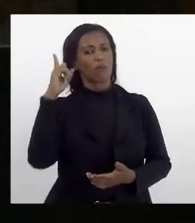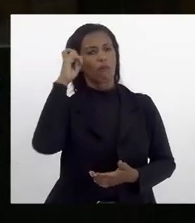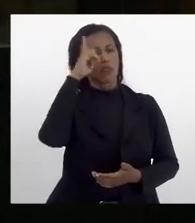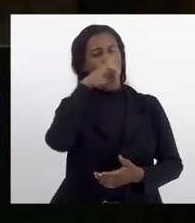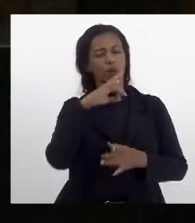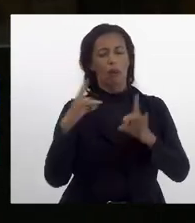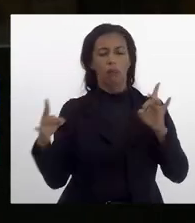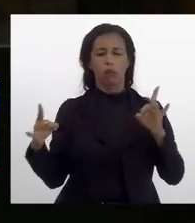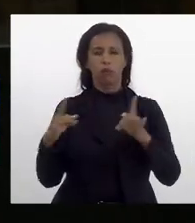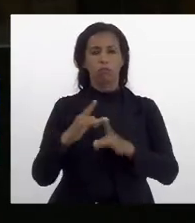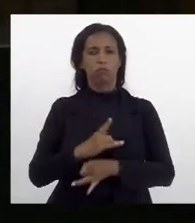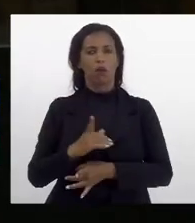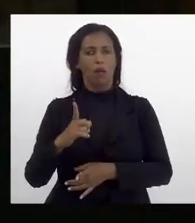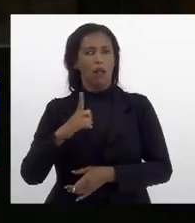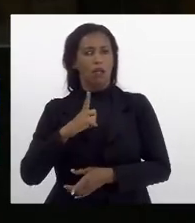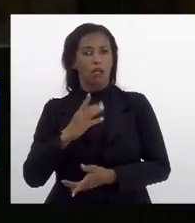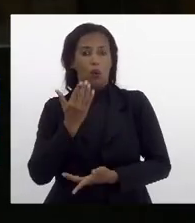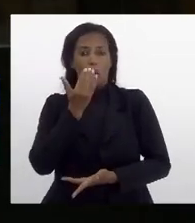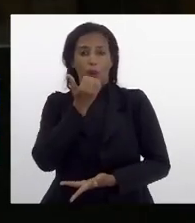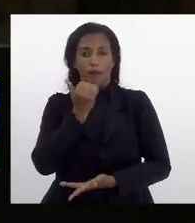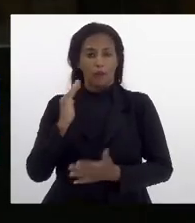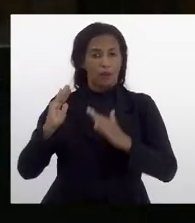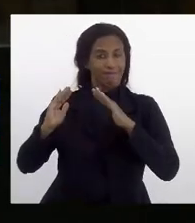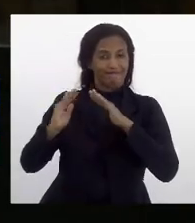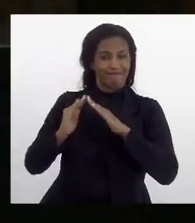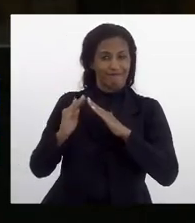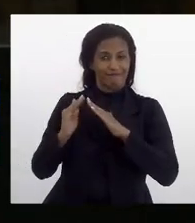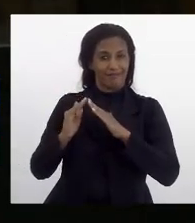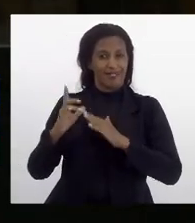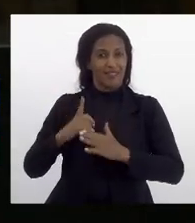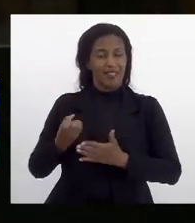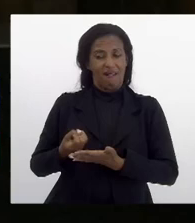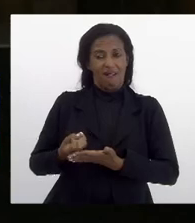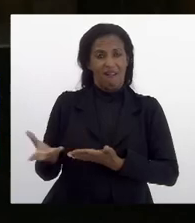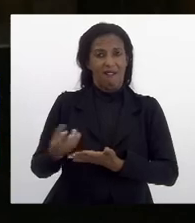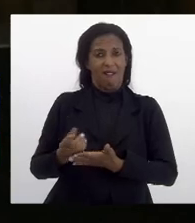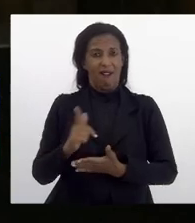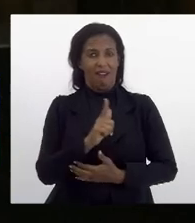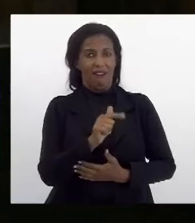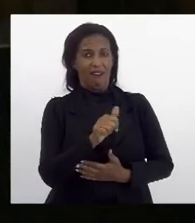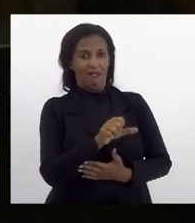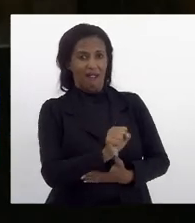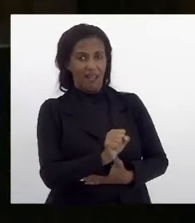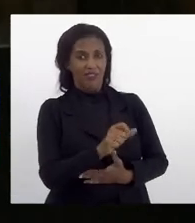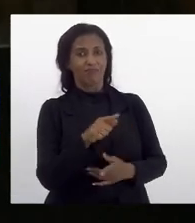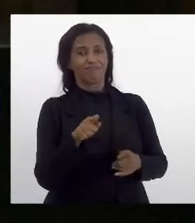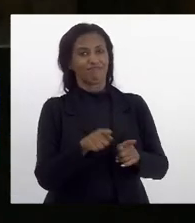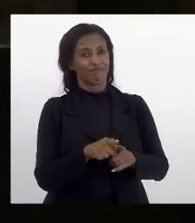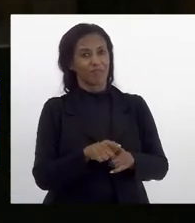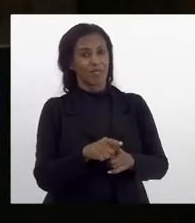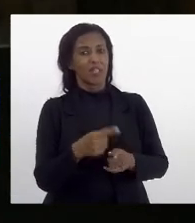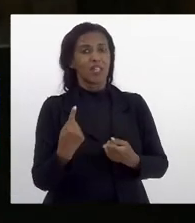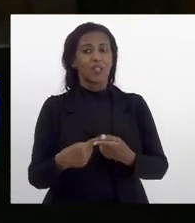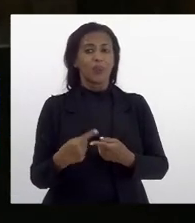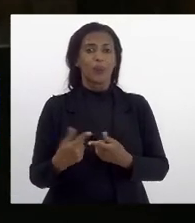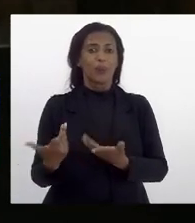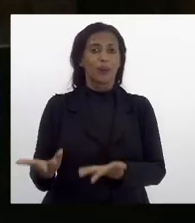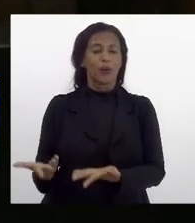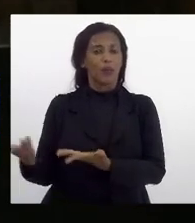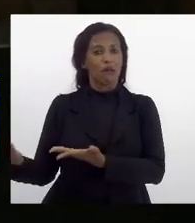concreta em ter comida para comer ter gás de cozinha para cozinhar e não por que